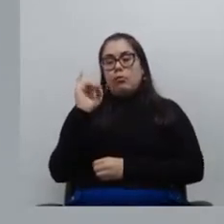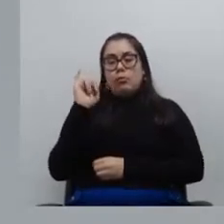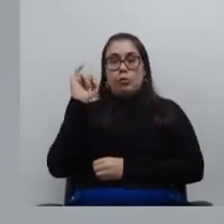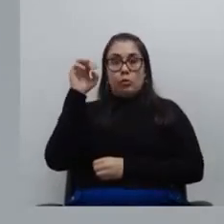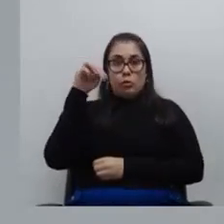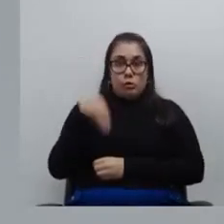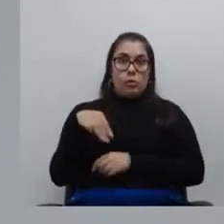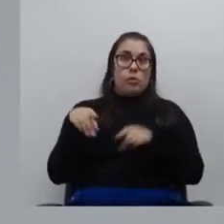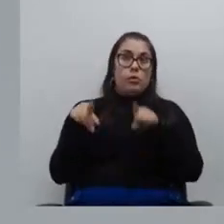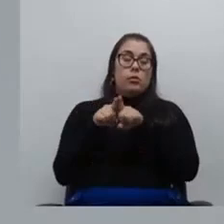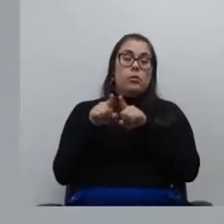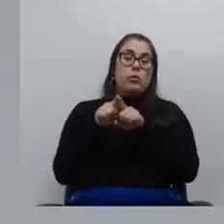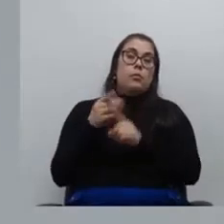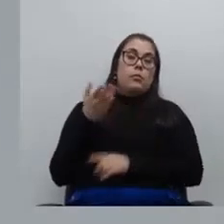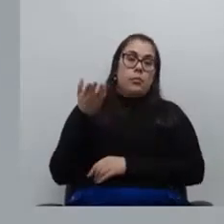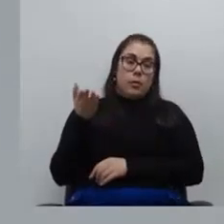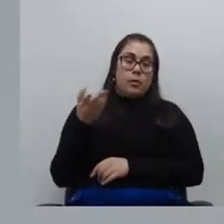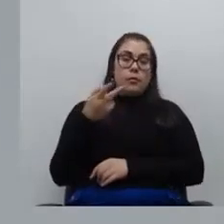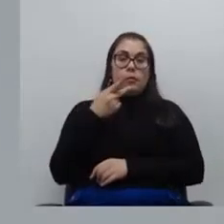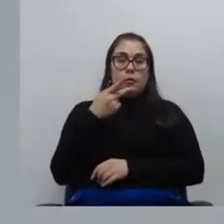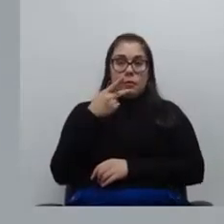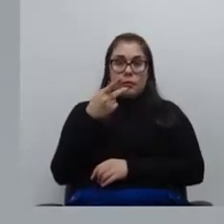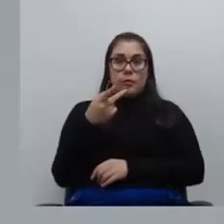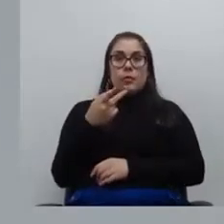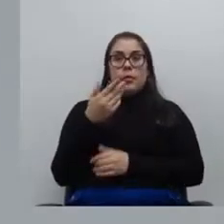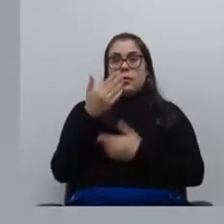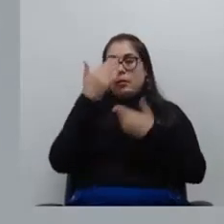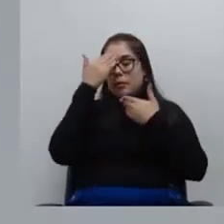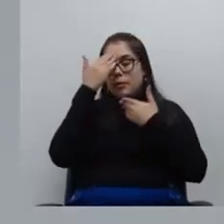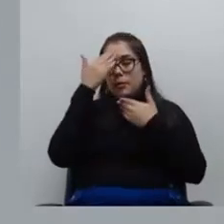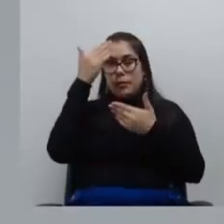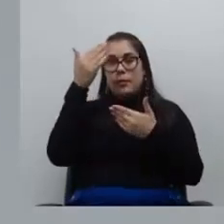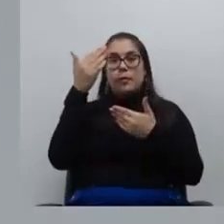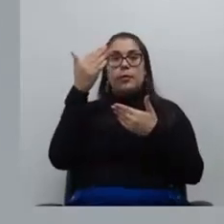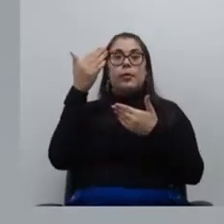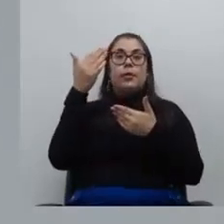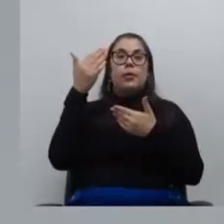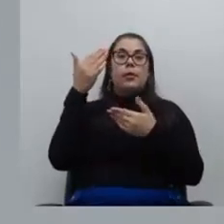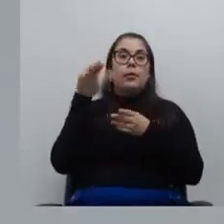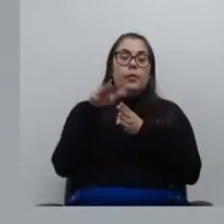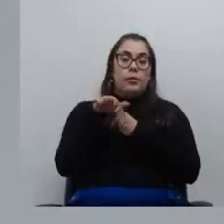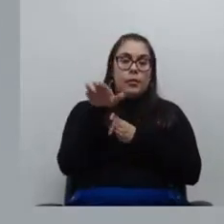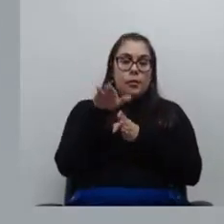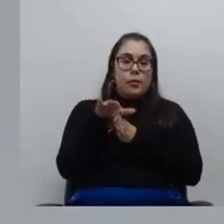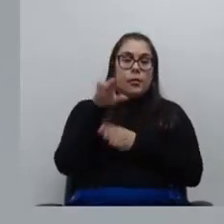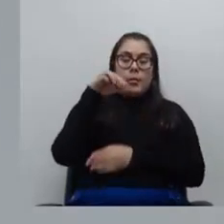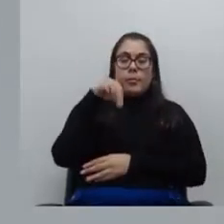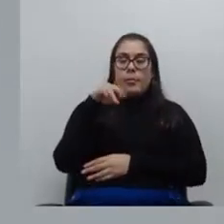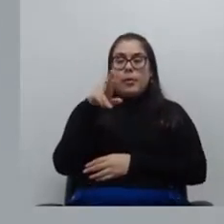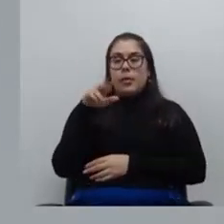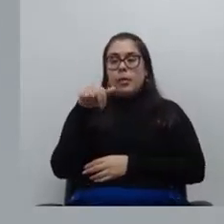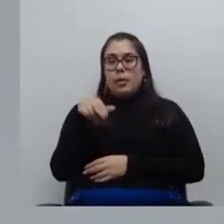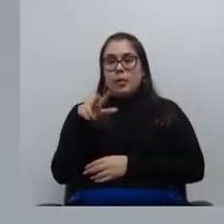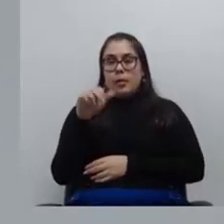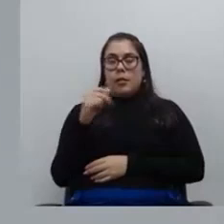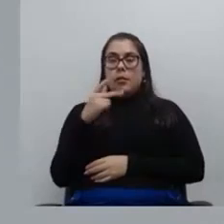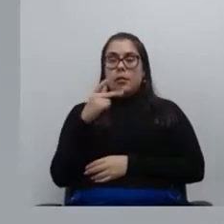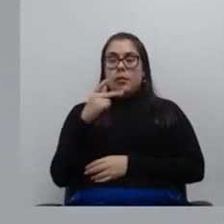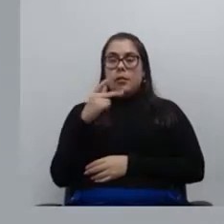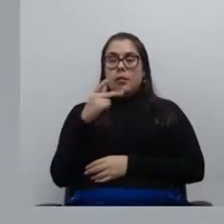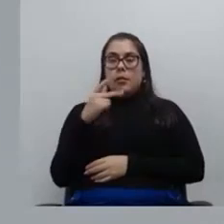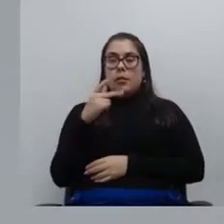gente lembrar e a ela eu vou deixar um agradecimento como a excelentíssima conselheira Mariana falou na questão das